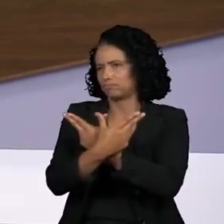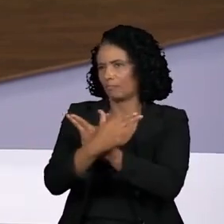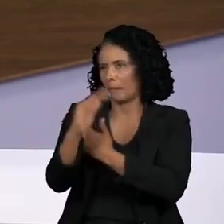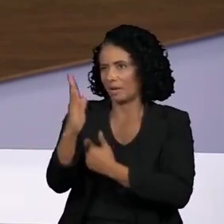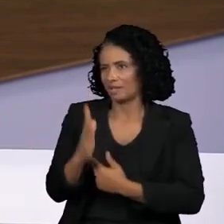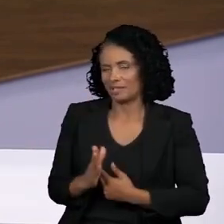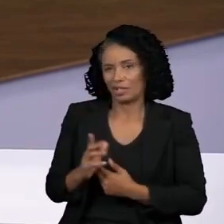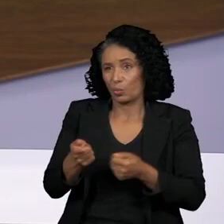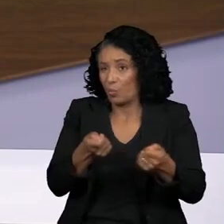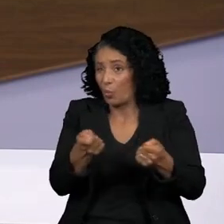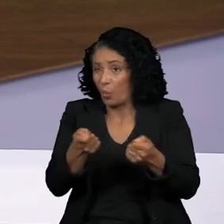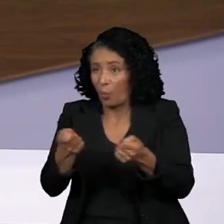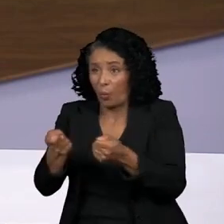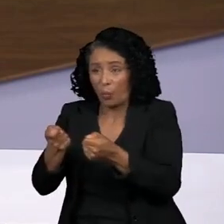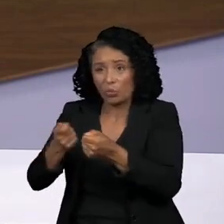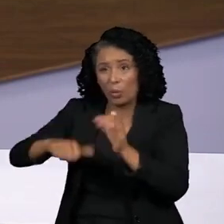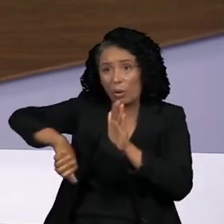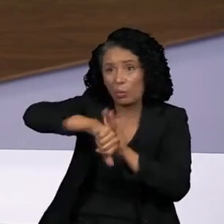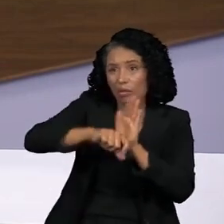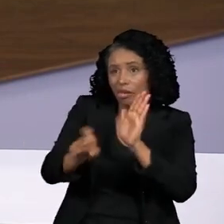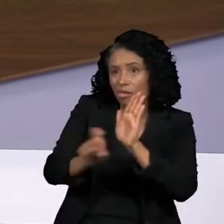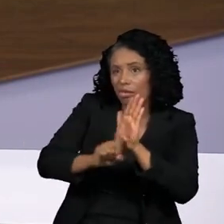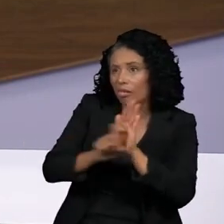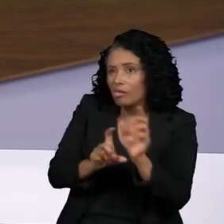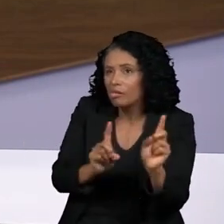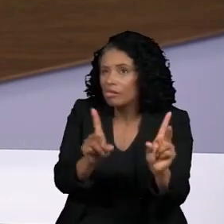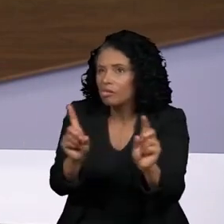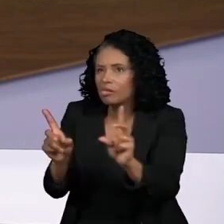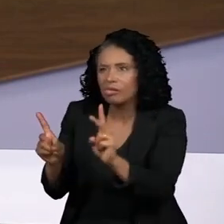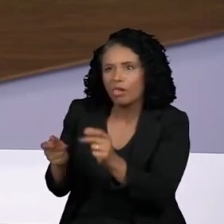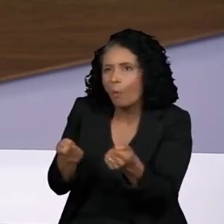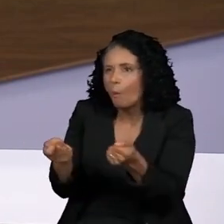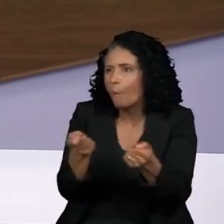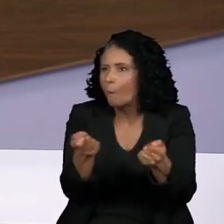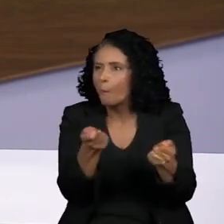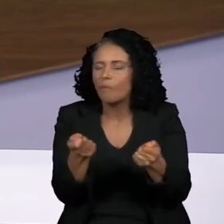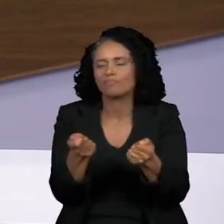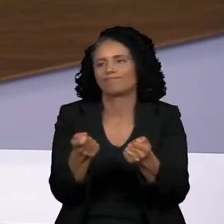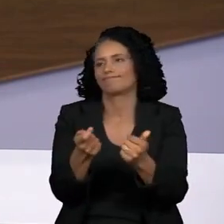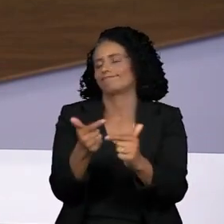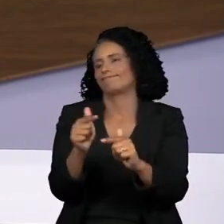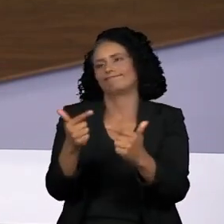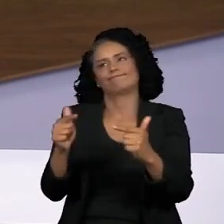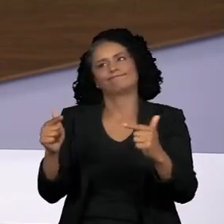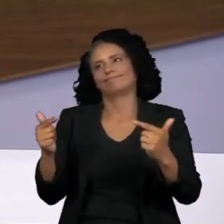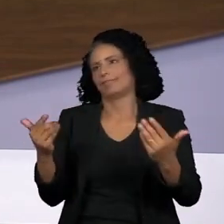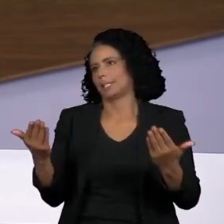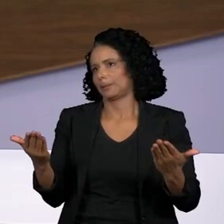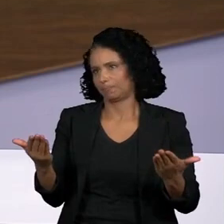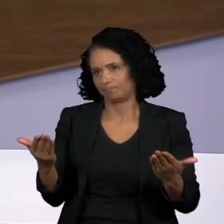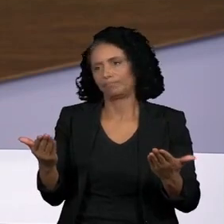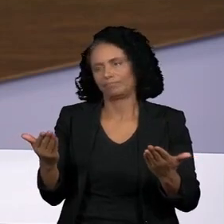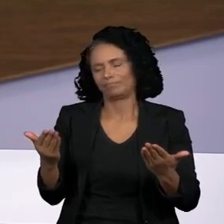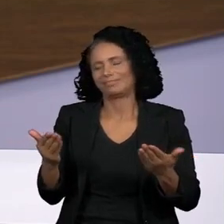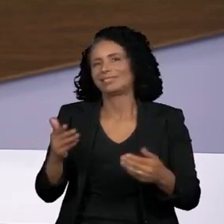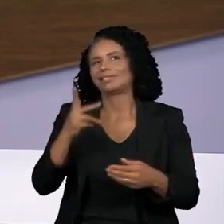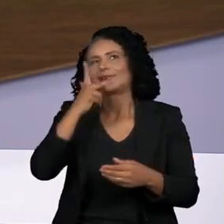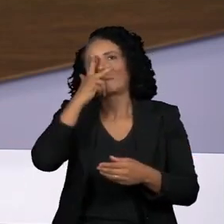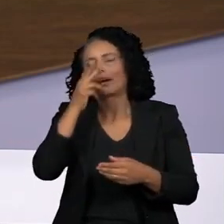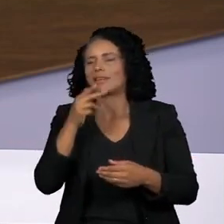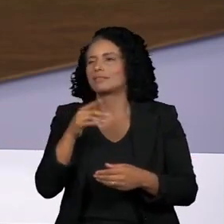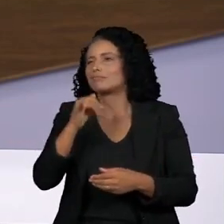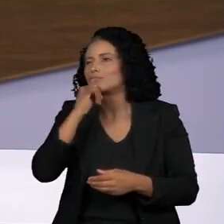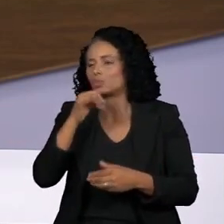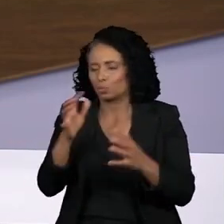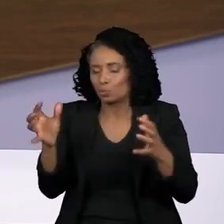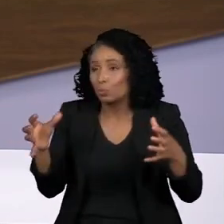desse fluxo de tráfico que é hoje uma coisa, o PCC hoje